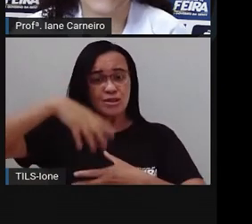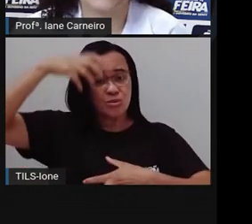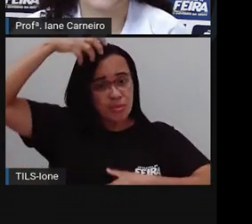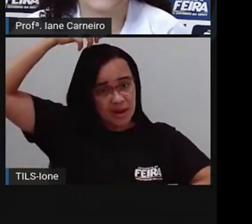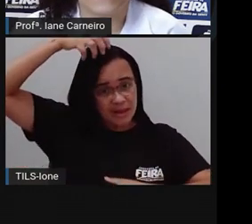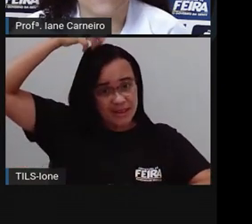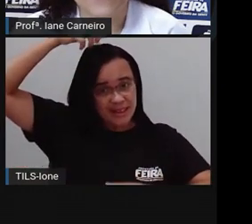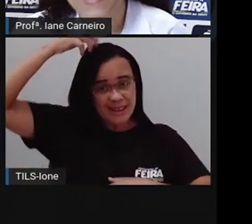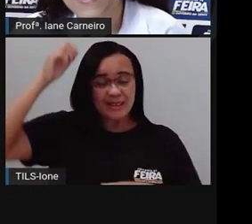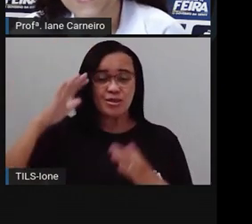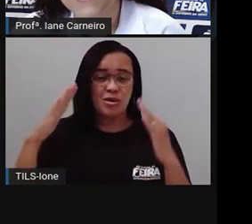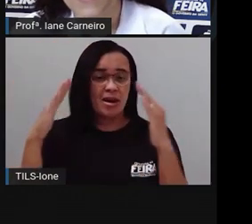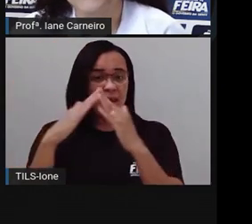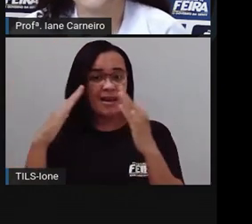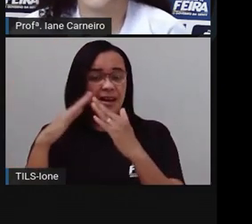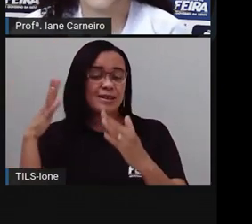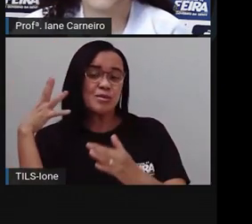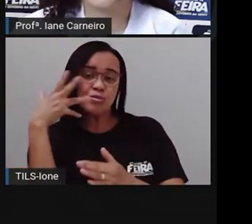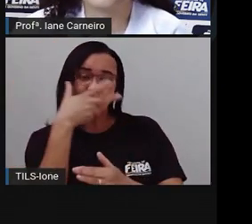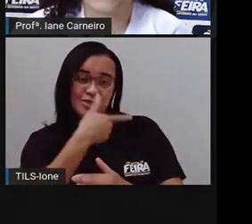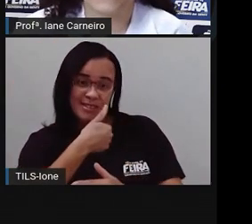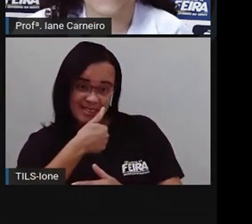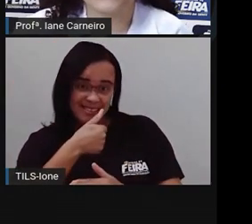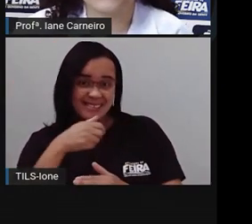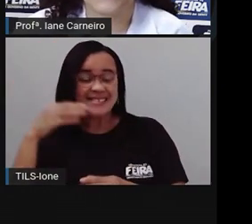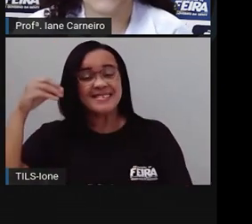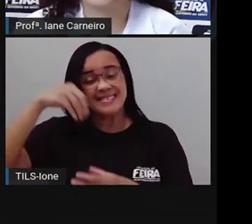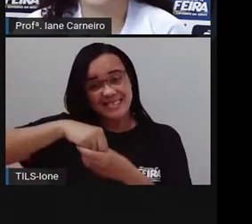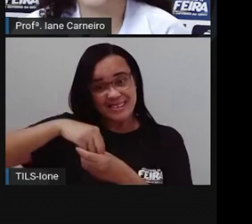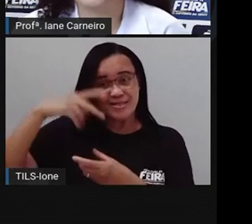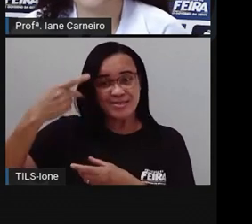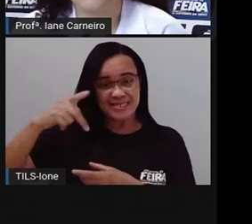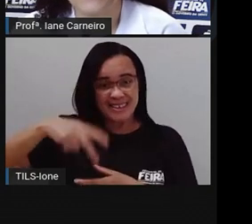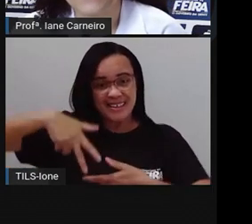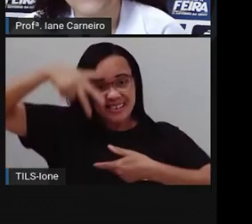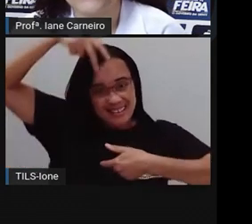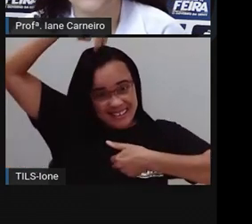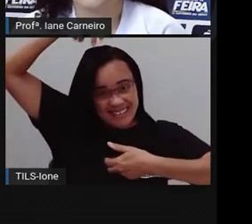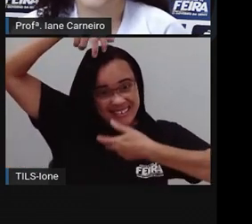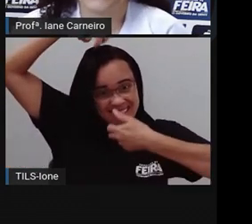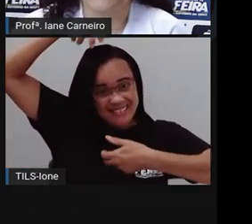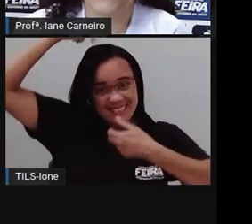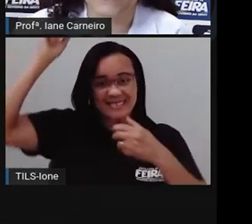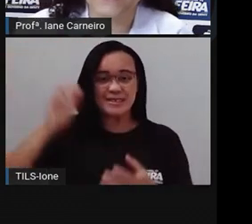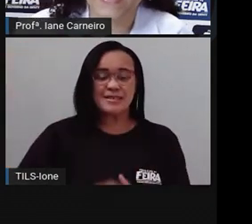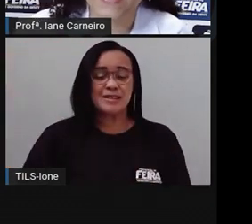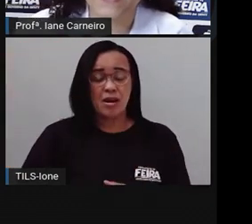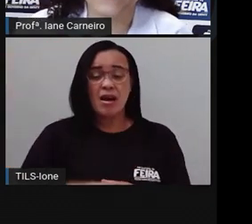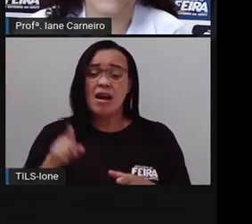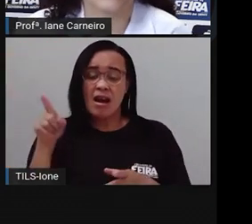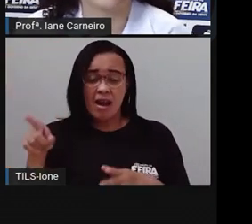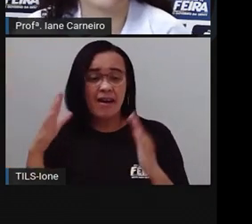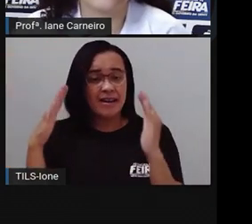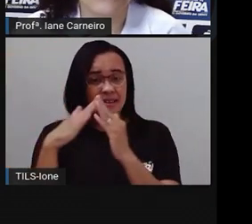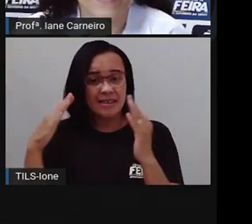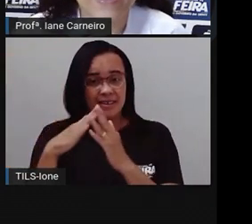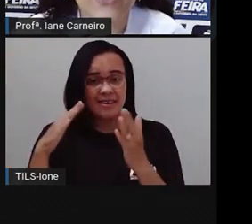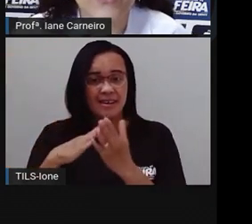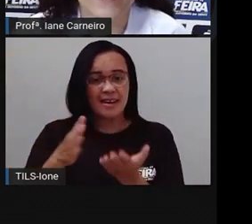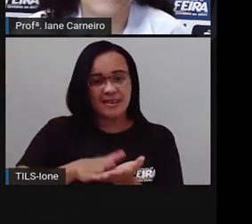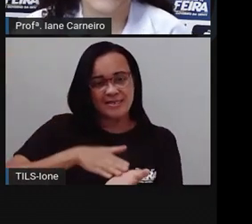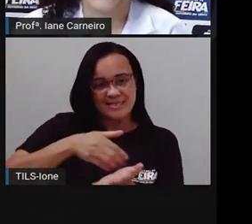nela é a cabrita. Essa casa é de cimento, quem mora nela é o